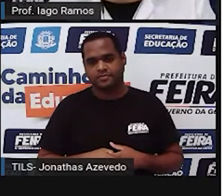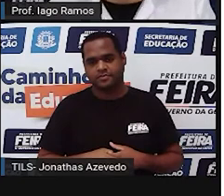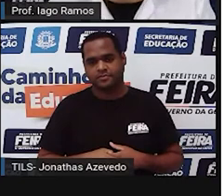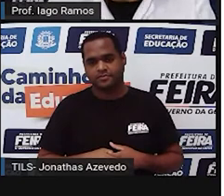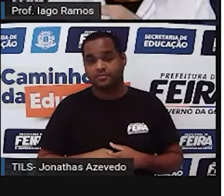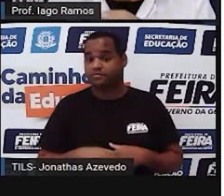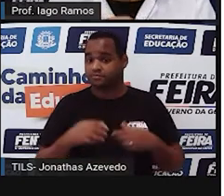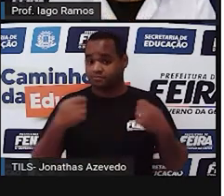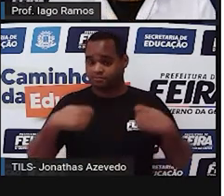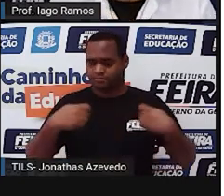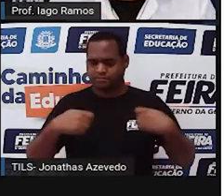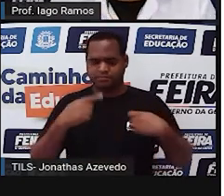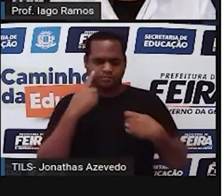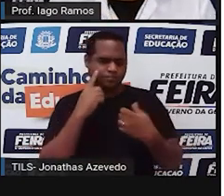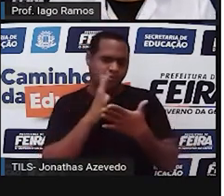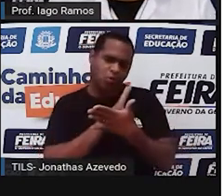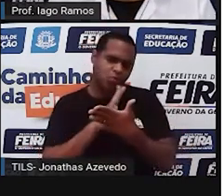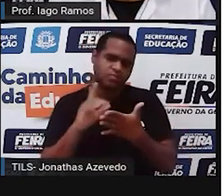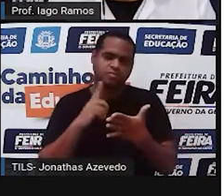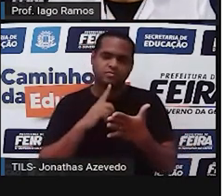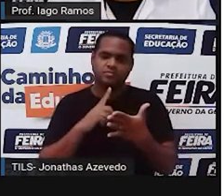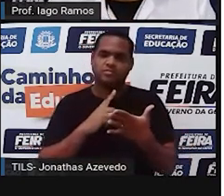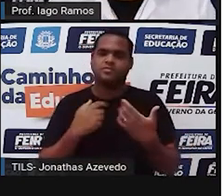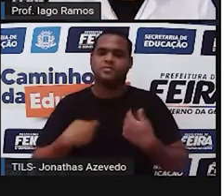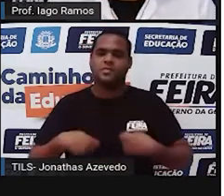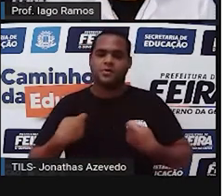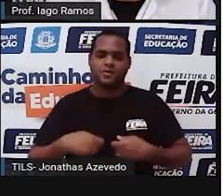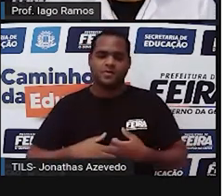precisa fazer alguns cálculos, certo?